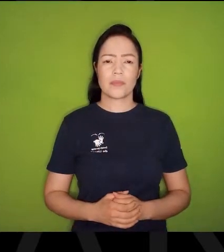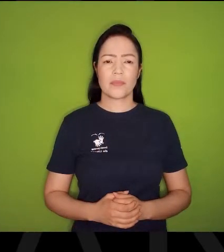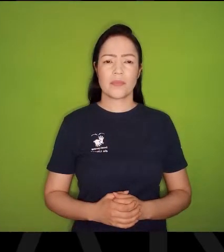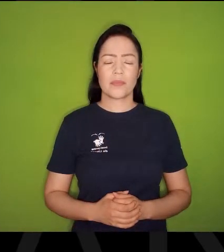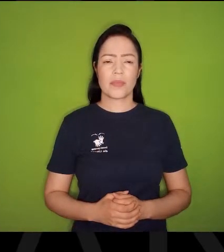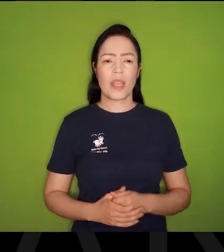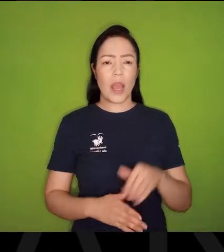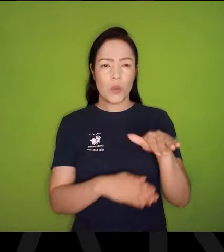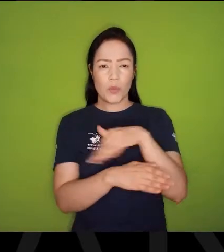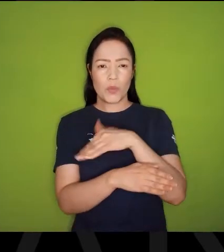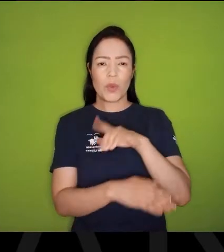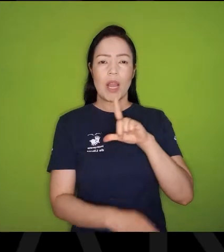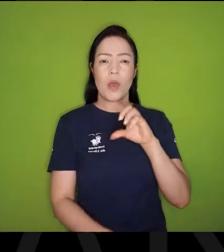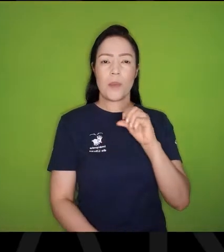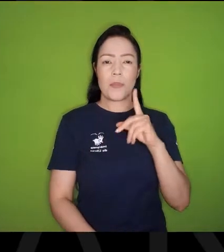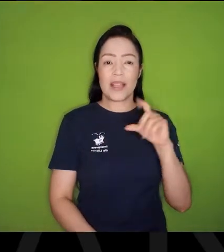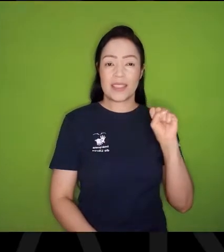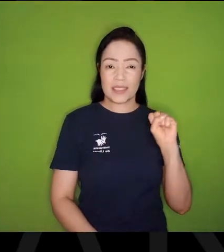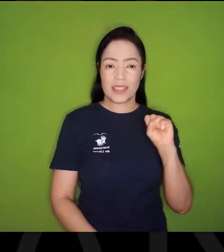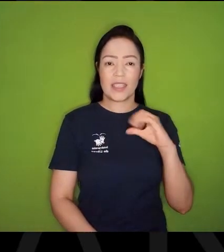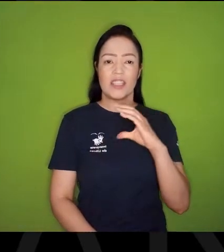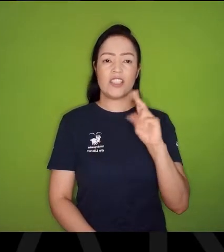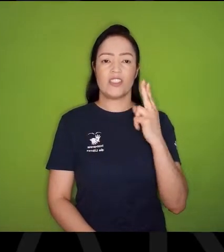Nesta rua Lopes Chaves,